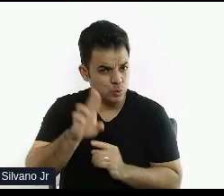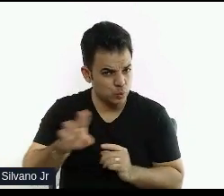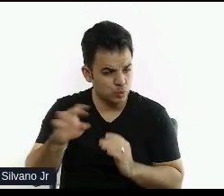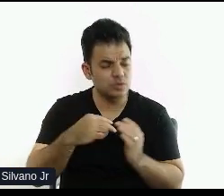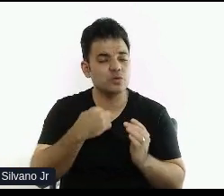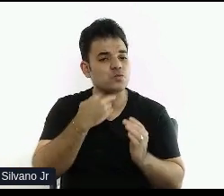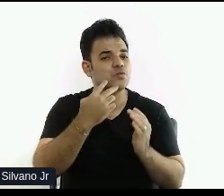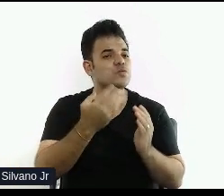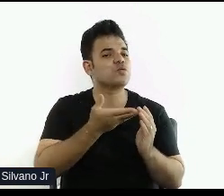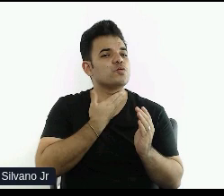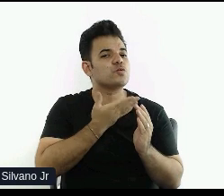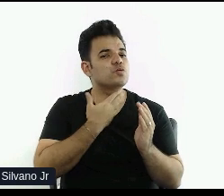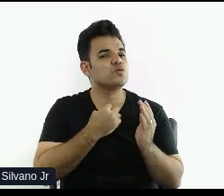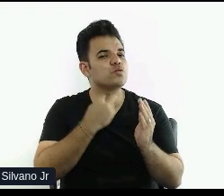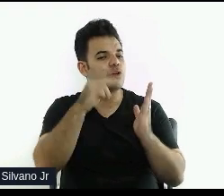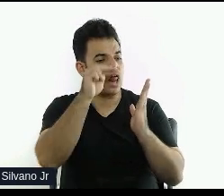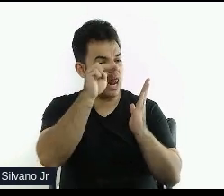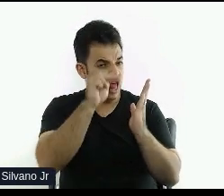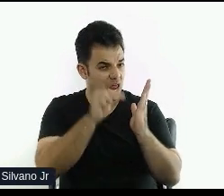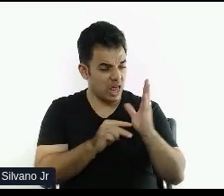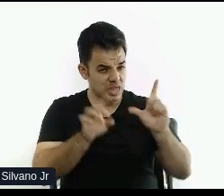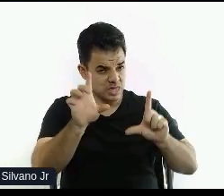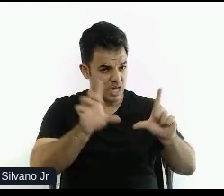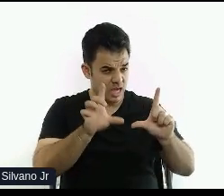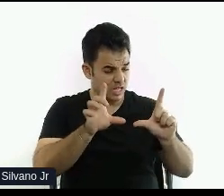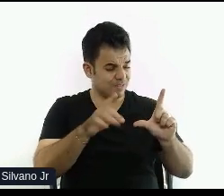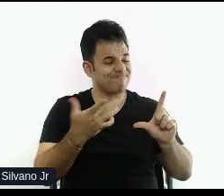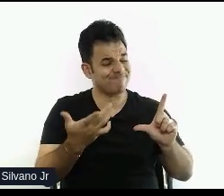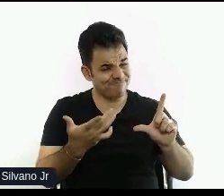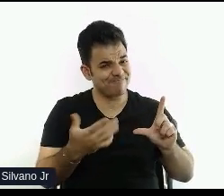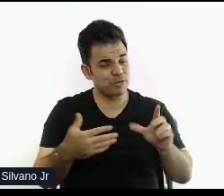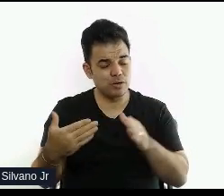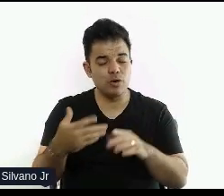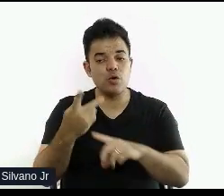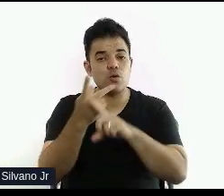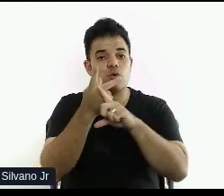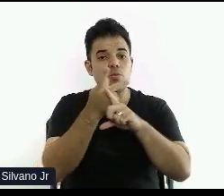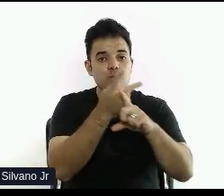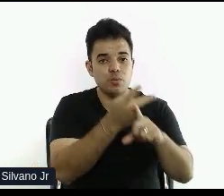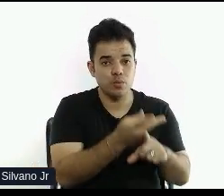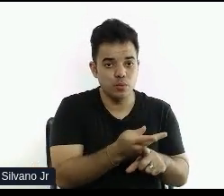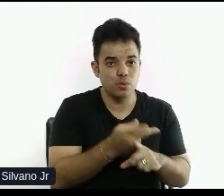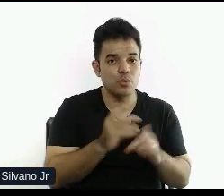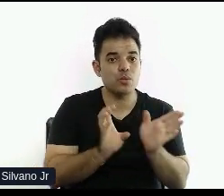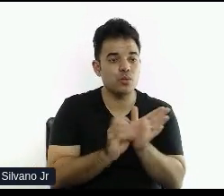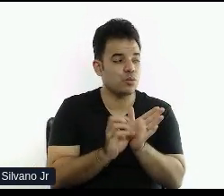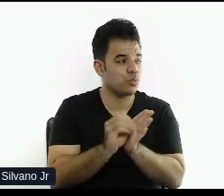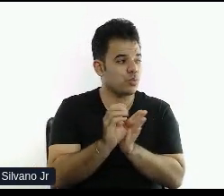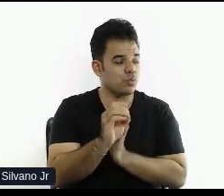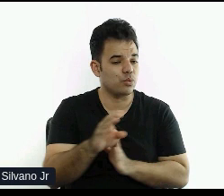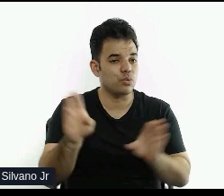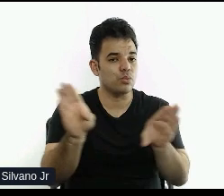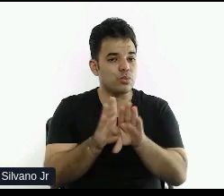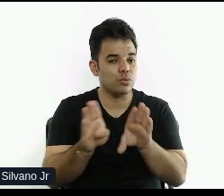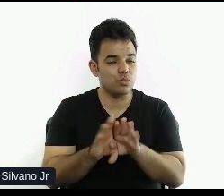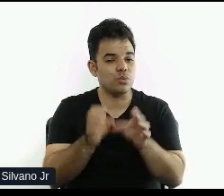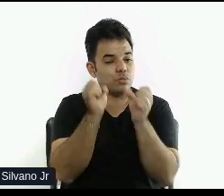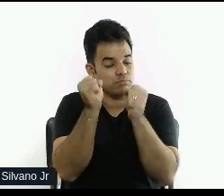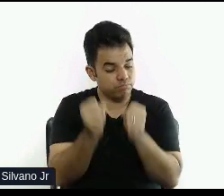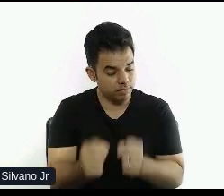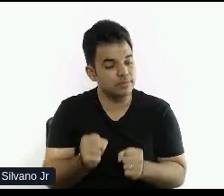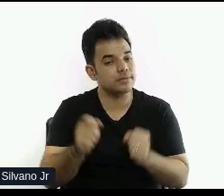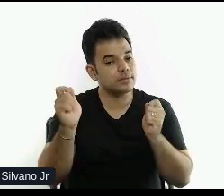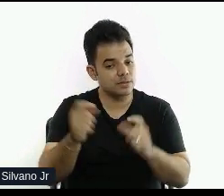não está tão claro. Os mecanismos de busca do Google também, ou de outros buscadores também, podem encontrar